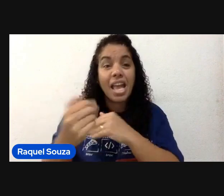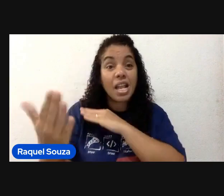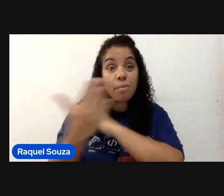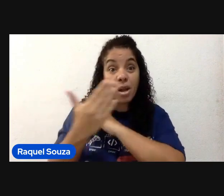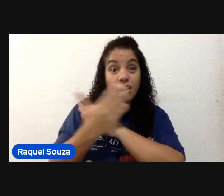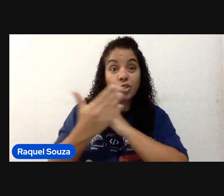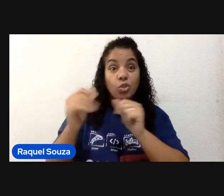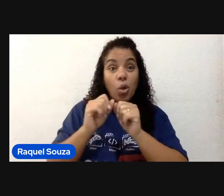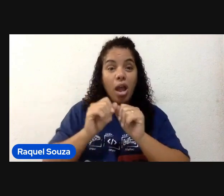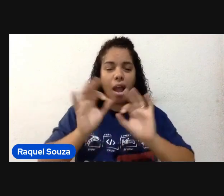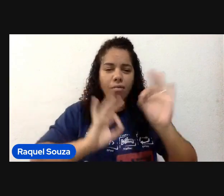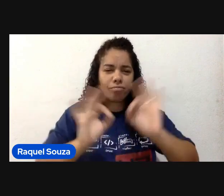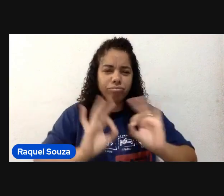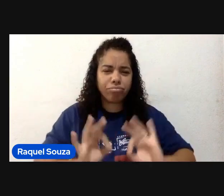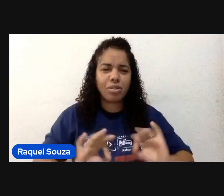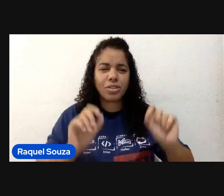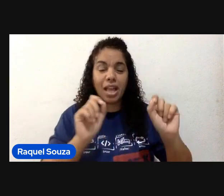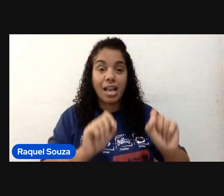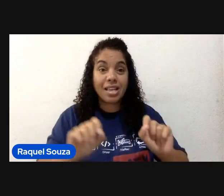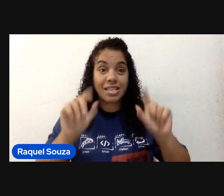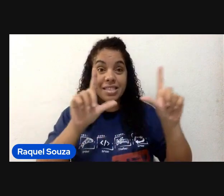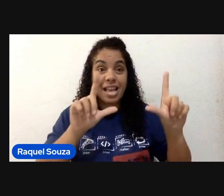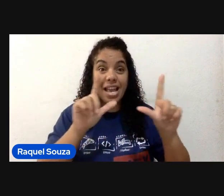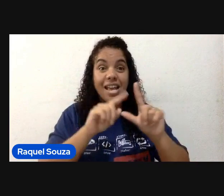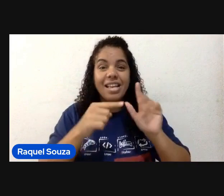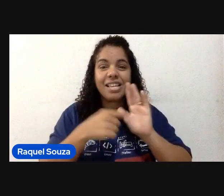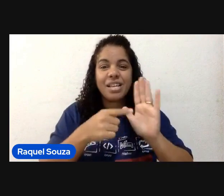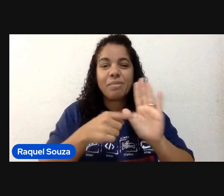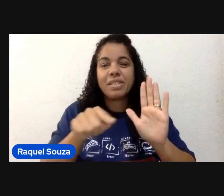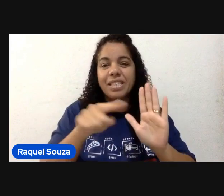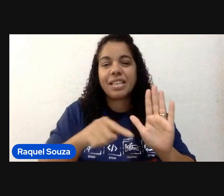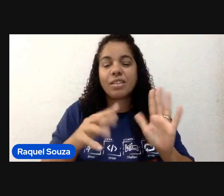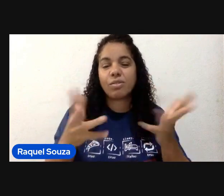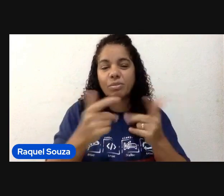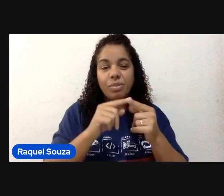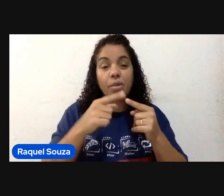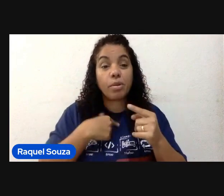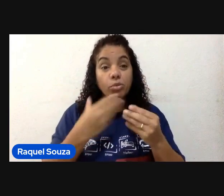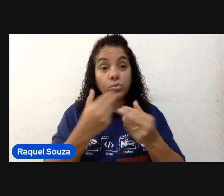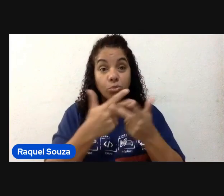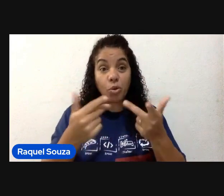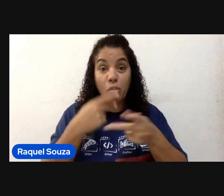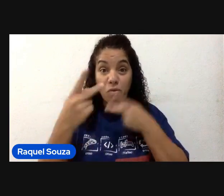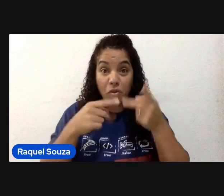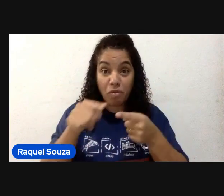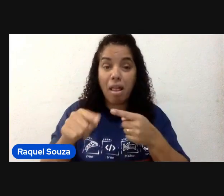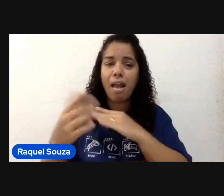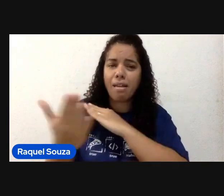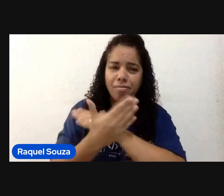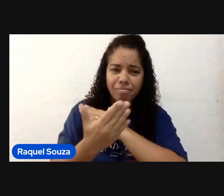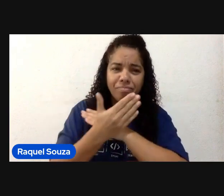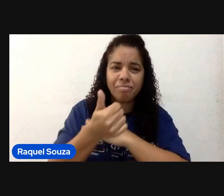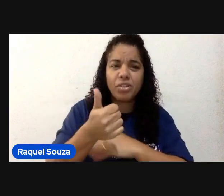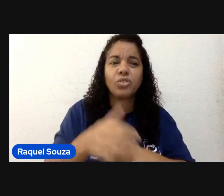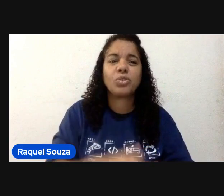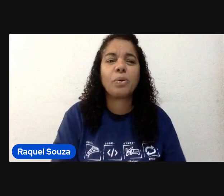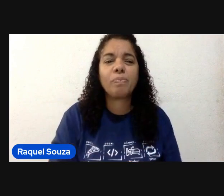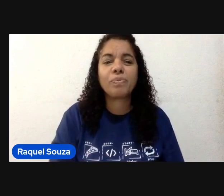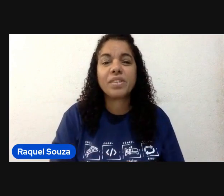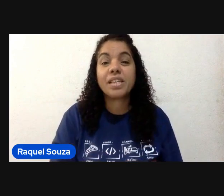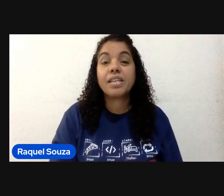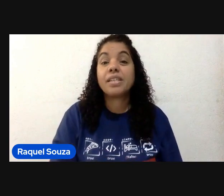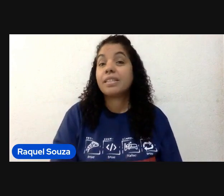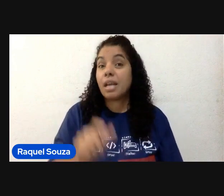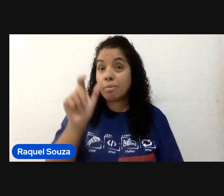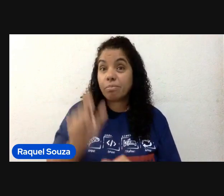essa apresentação aqui completamente. Então, muitas das coisas que eu vou falar, ela me ajudou. E ela é uma